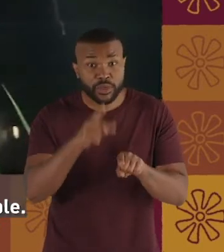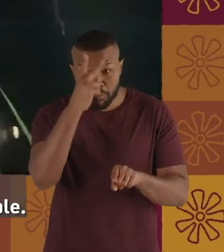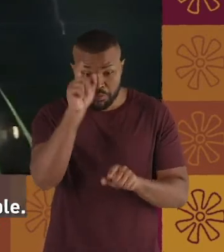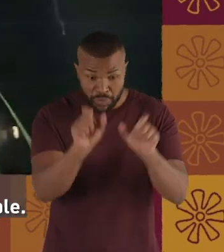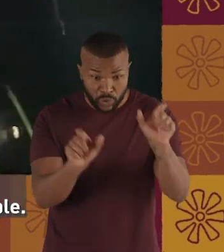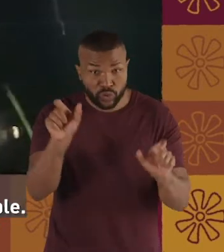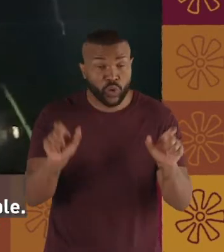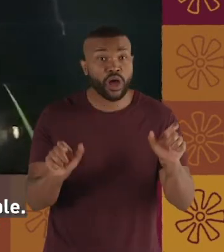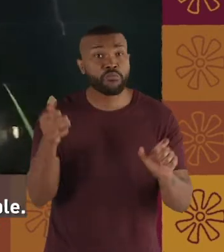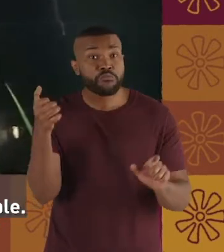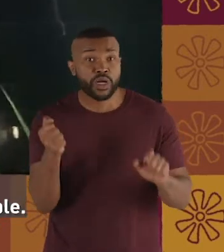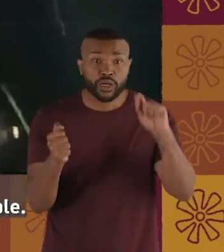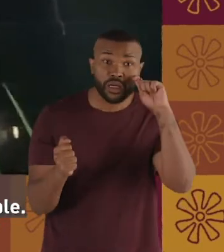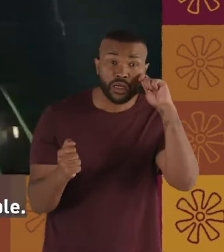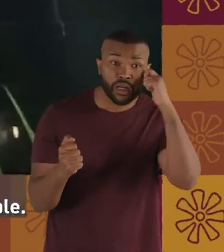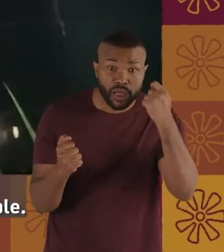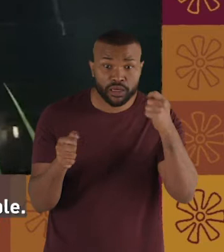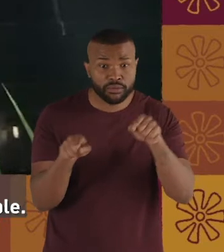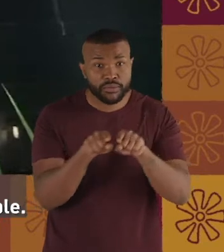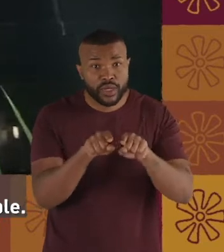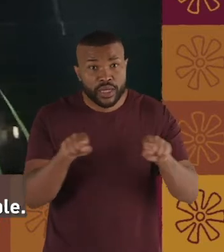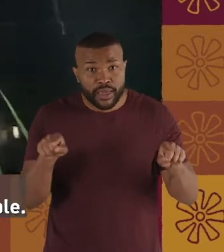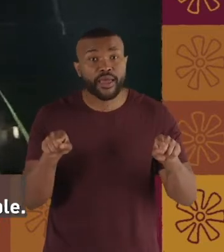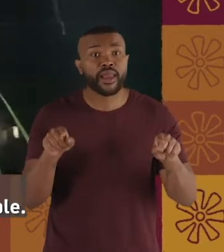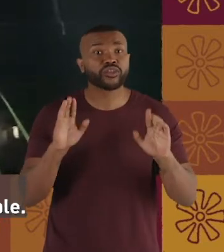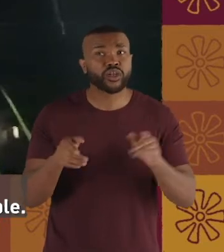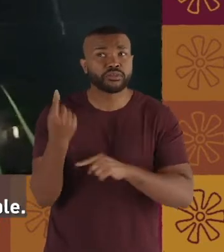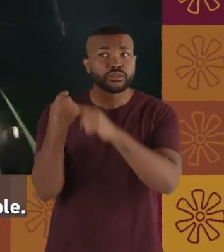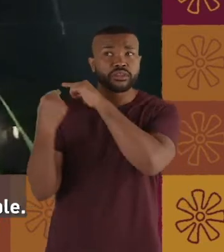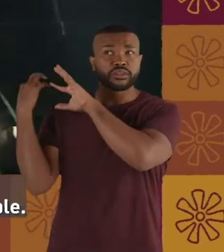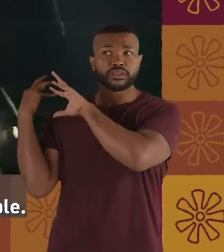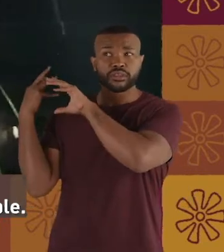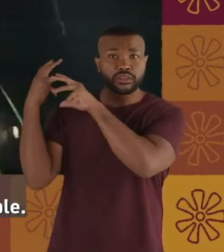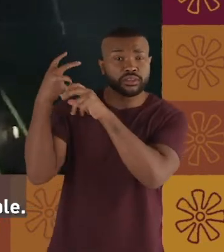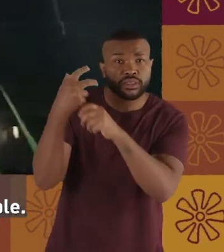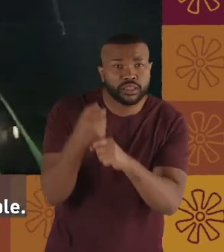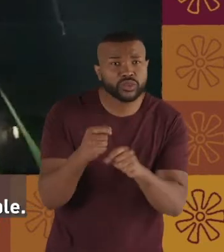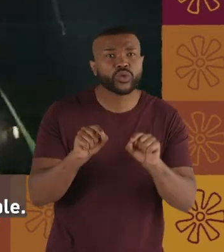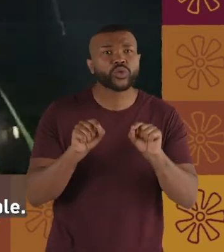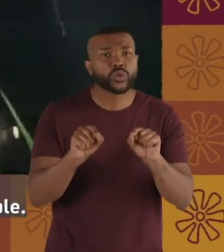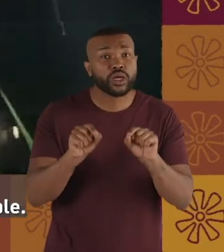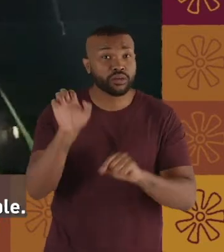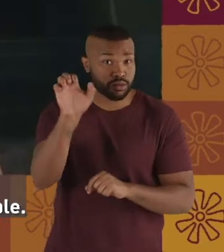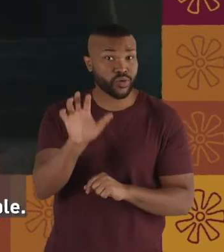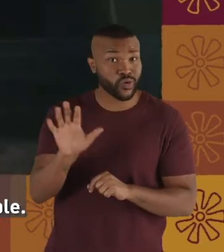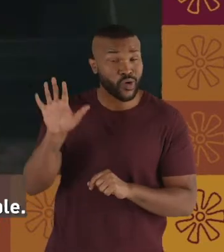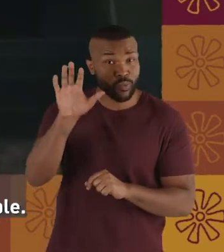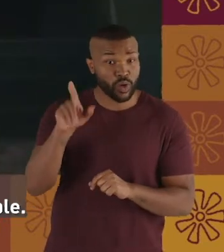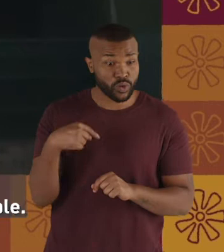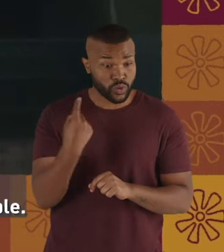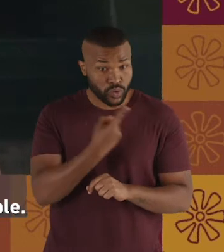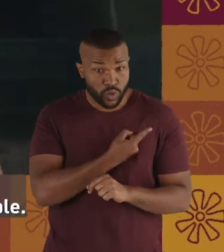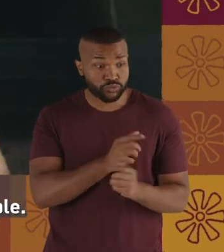pessoas brancas e negras, mas elas não são descendentes direto de europeus. Nós